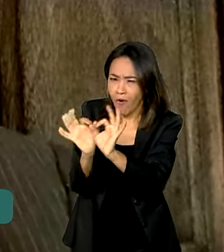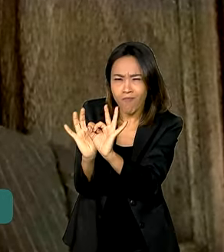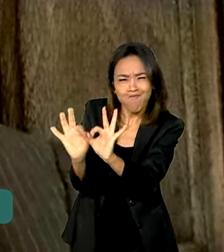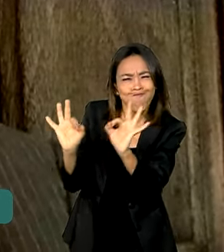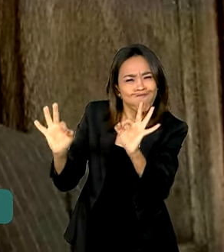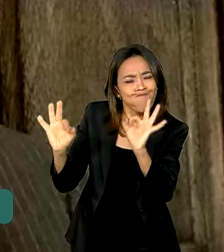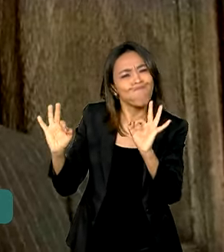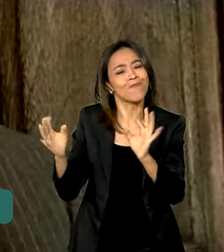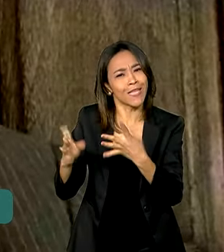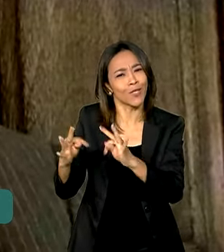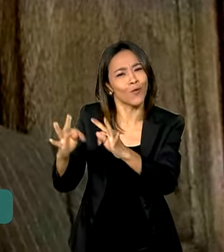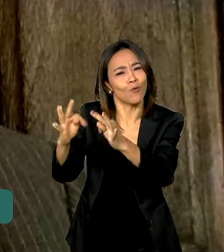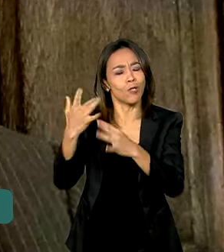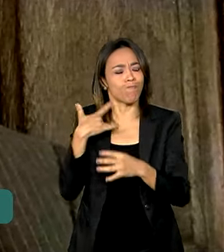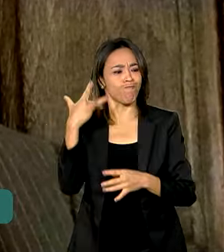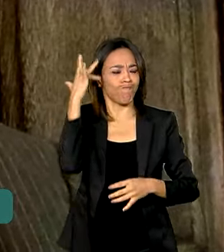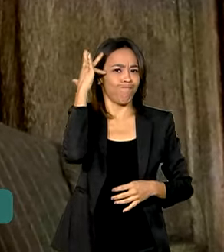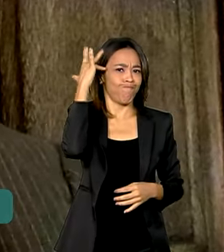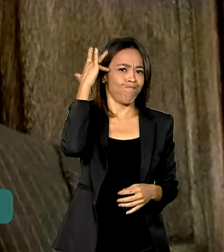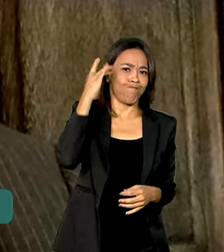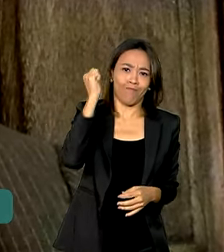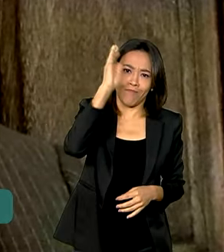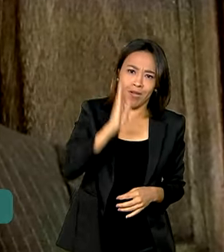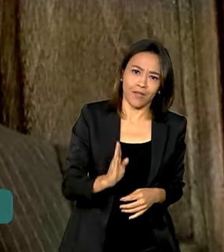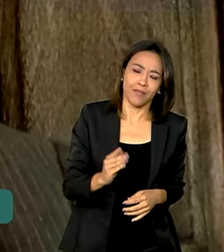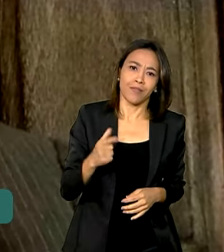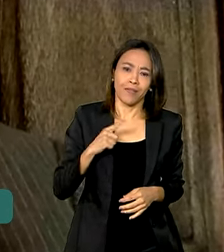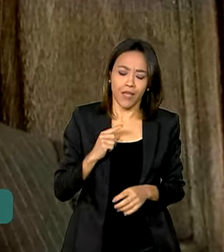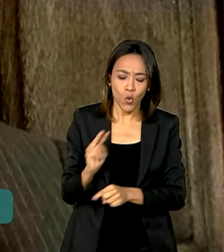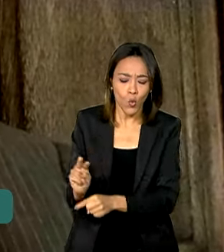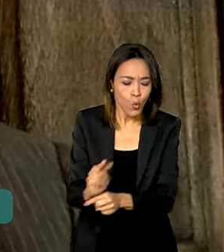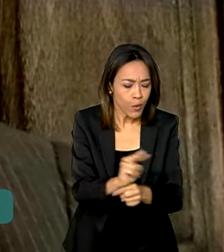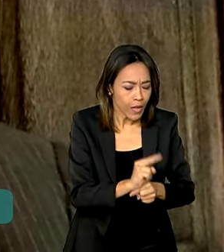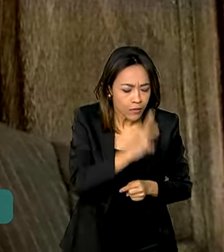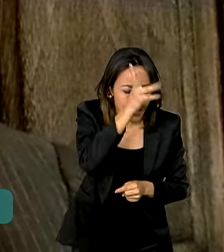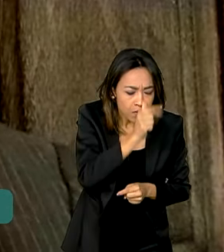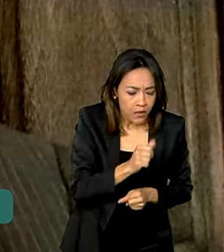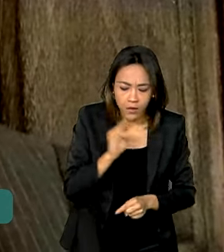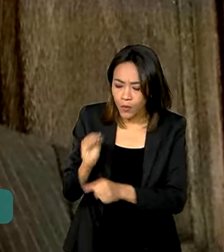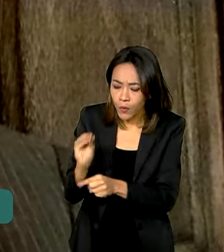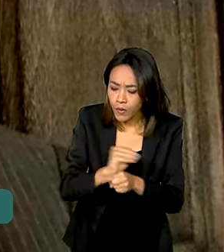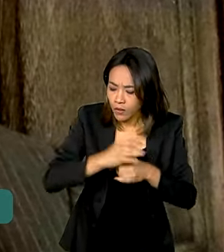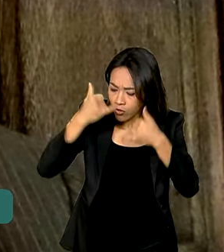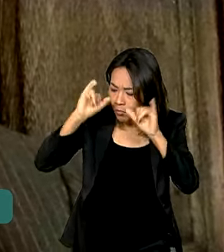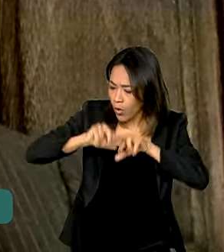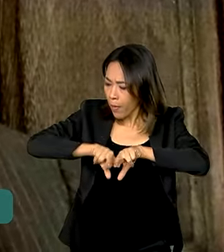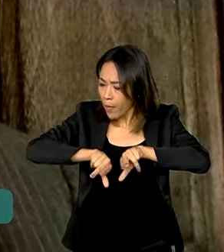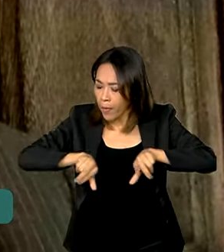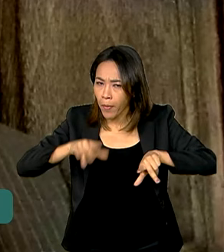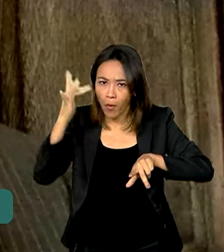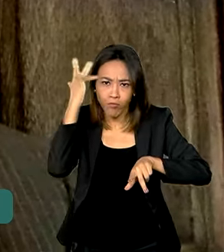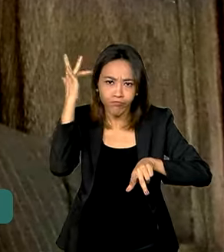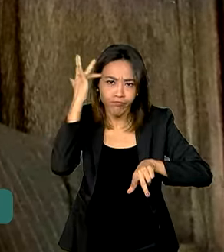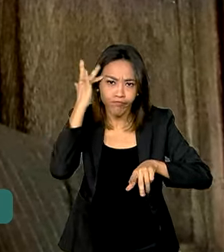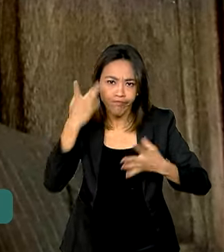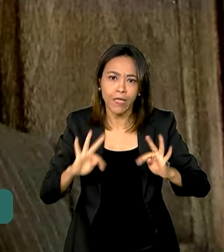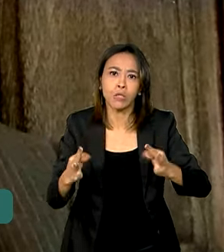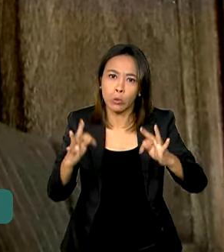também. Ele tem uma tecnologia de criação de agricultura muito avançada,